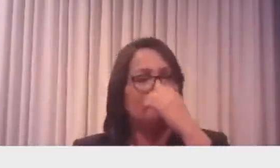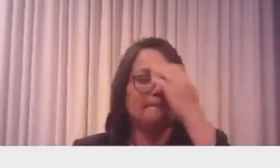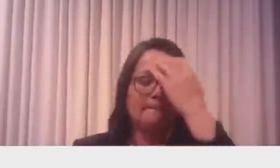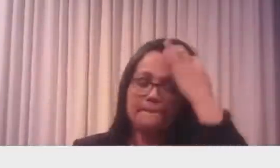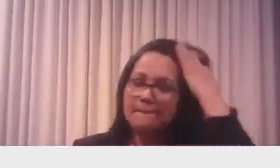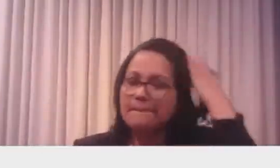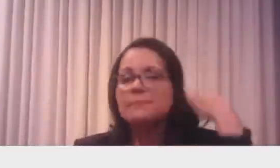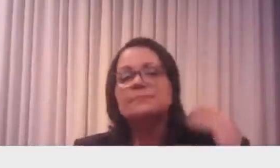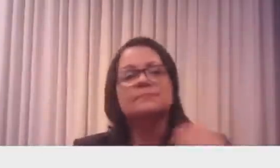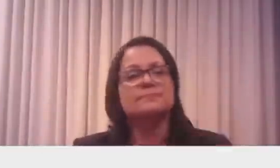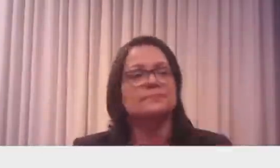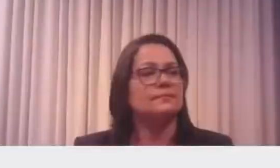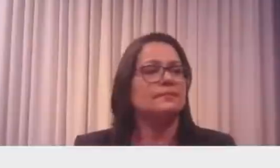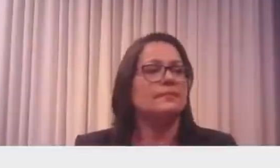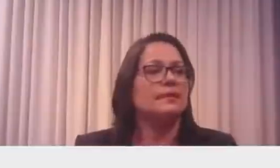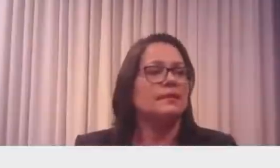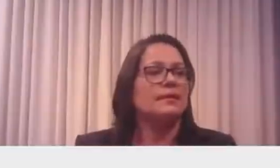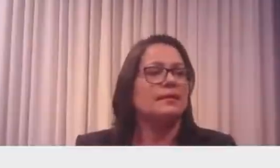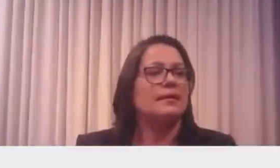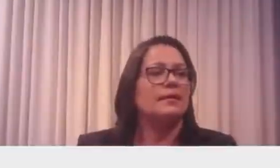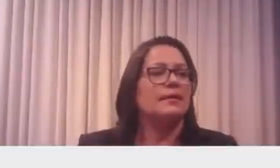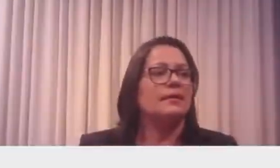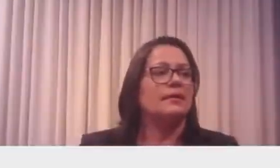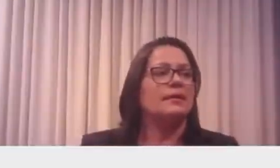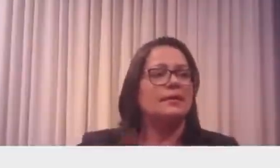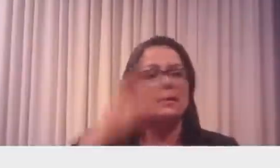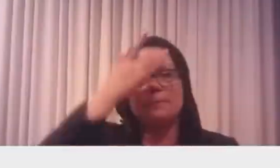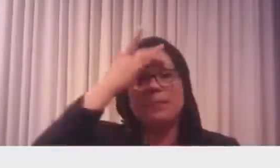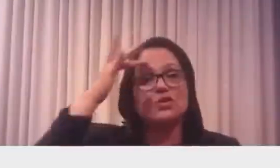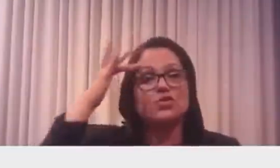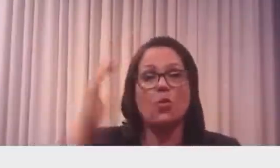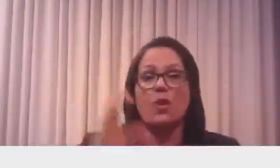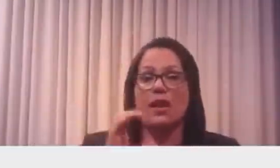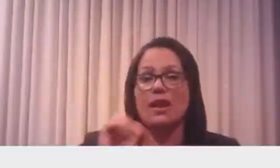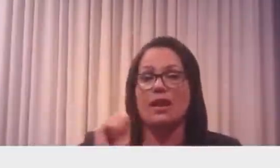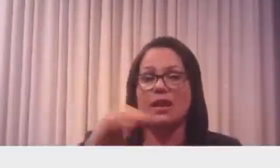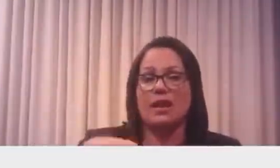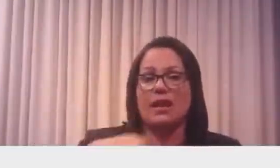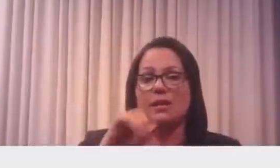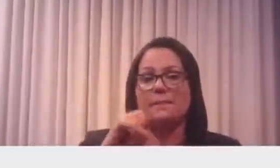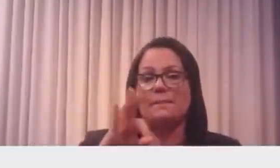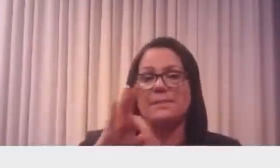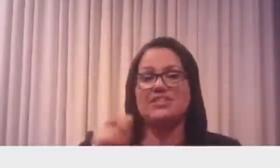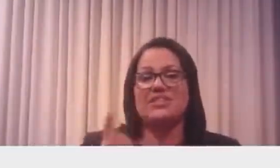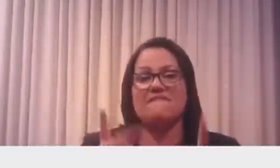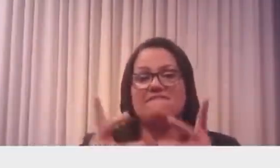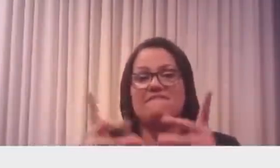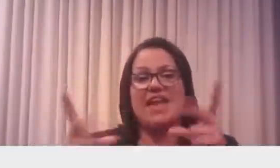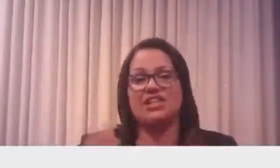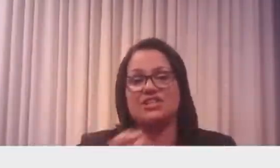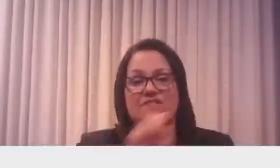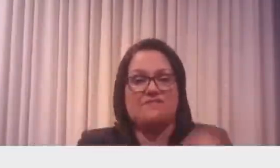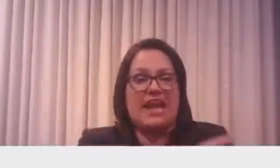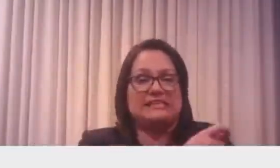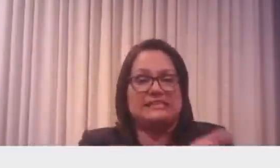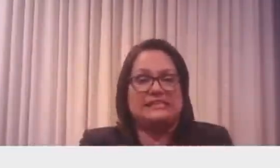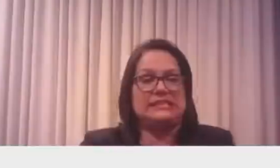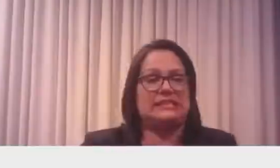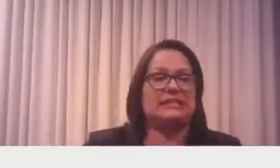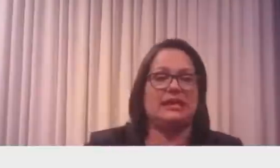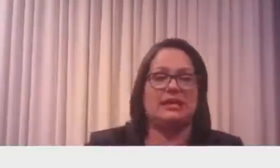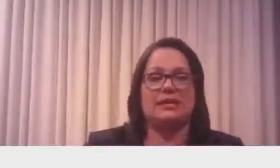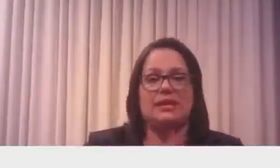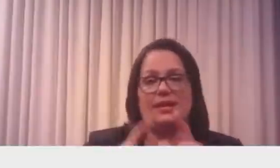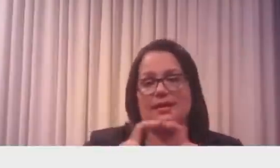Cambistas vendem passaporte de vacina do show Diogo Nogueira. Cartões de vacinação são roubados no Rio após exigir de descomprovação.